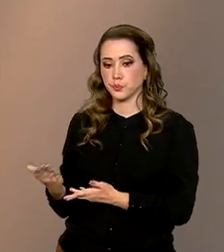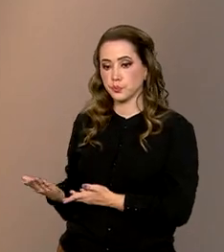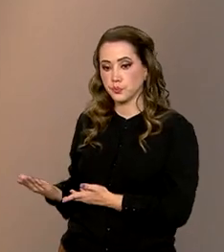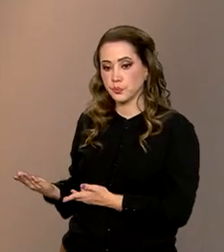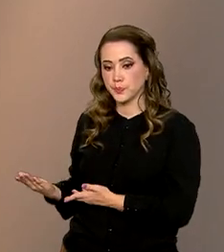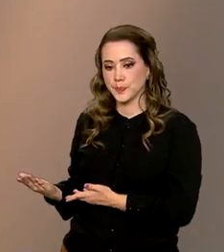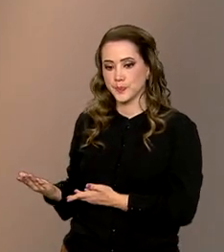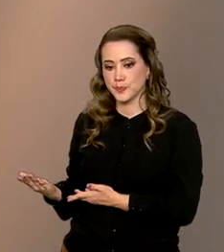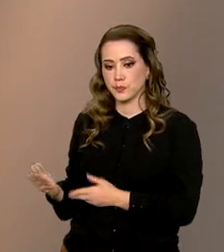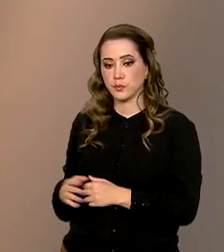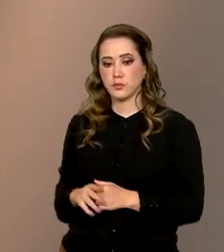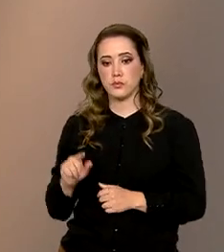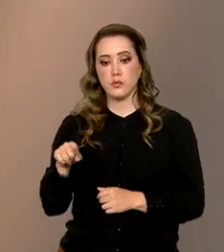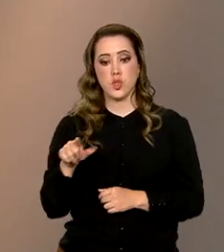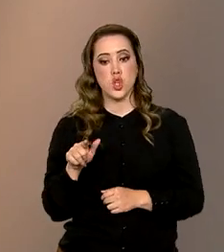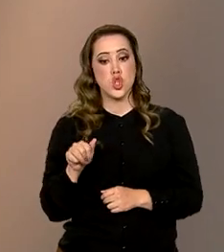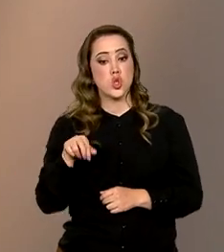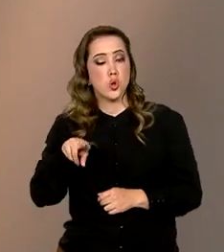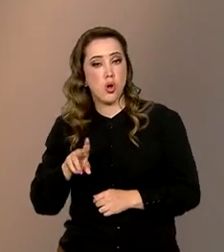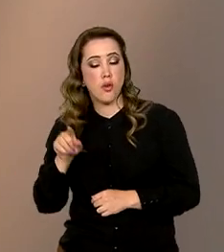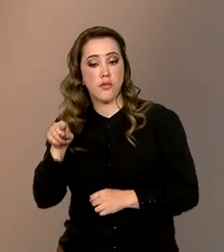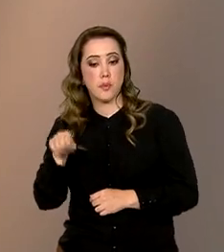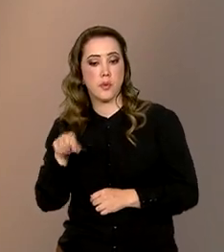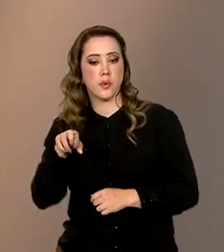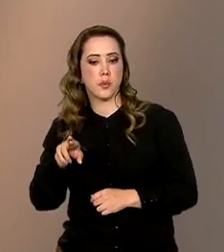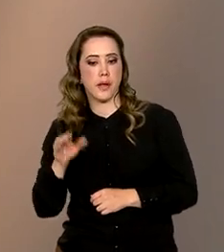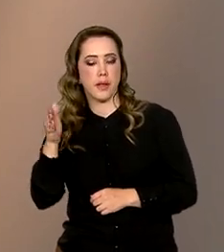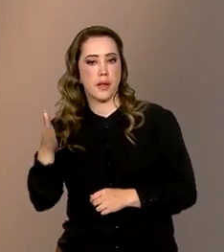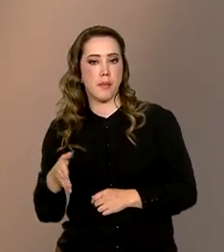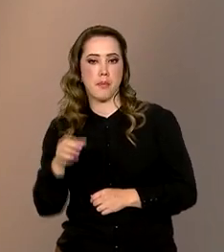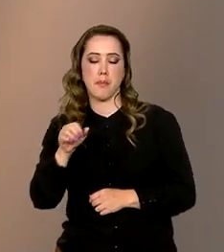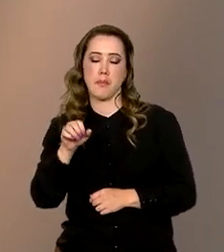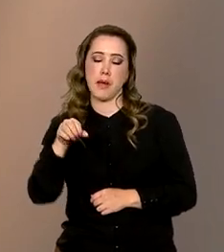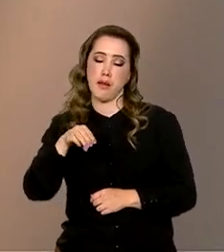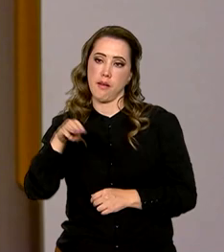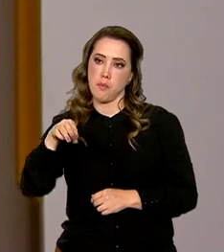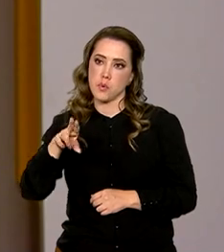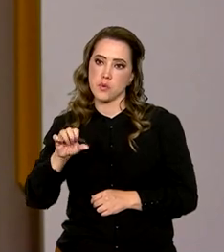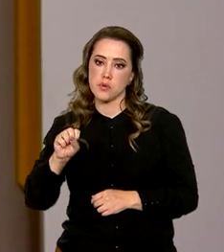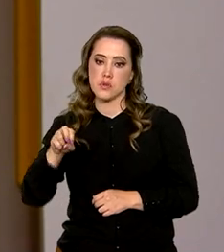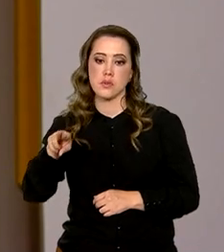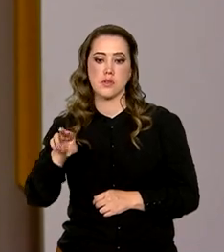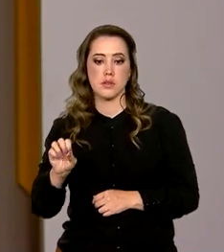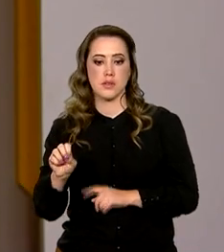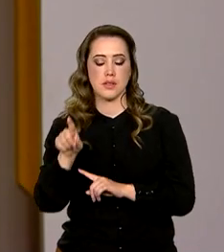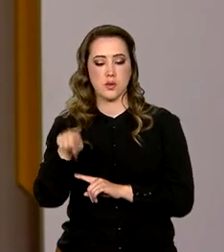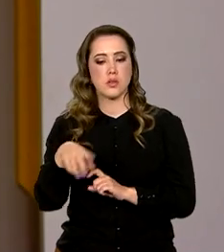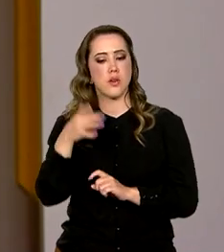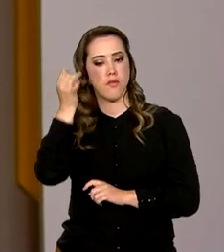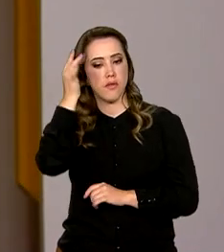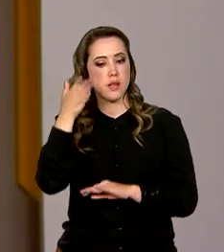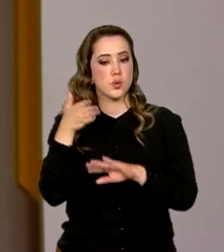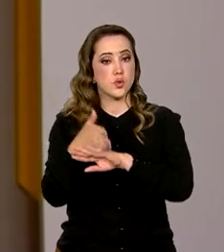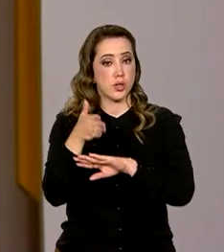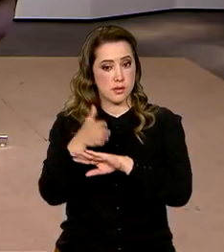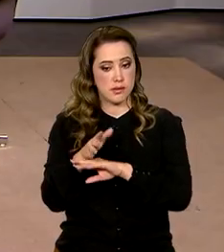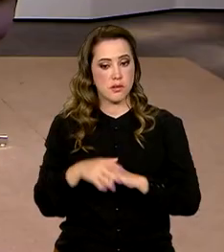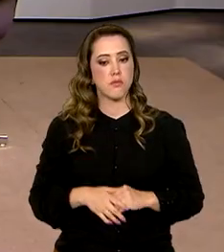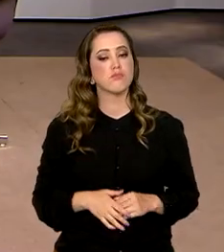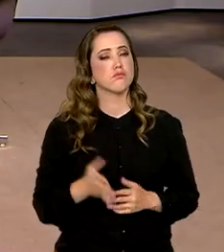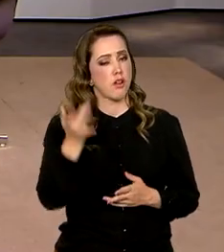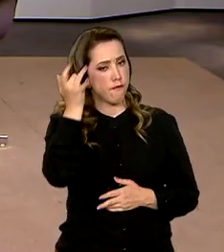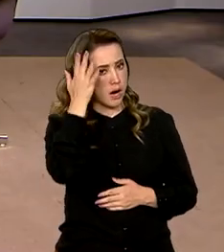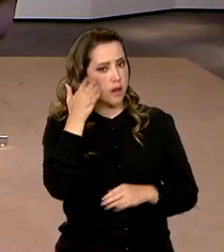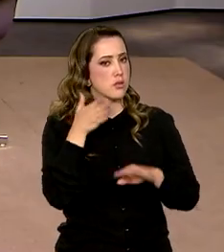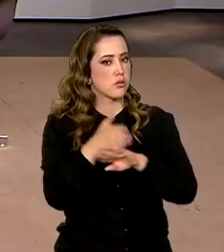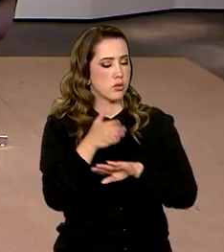.br barra museus, e nas nossas redes sociais, arroba museus.br. Então, está fácil de acessar? Está fácil, é